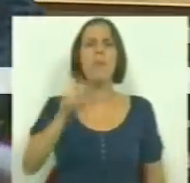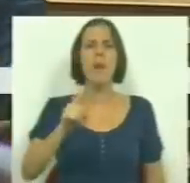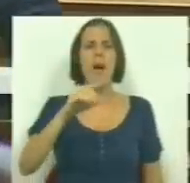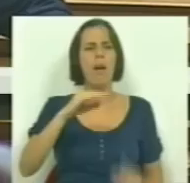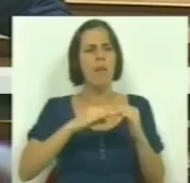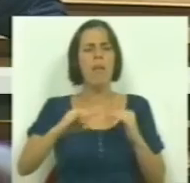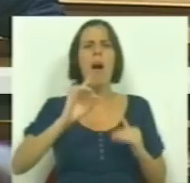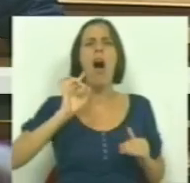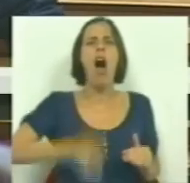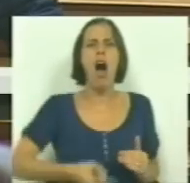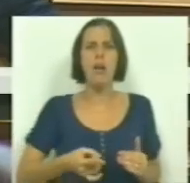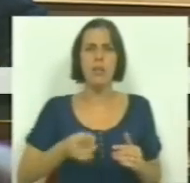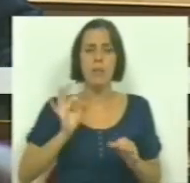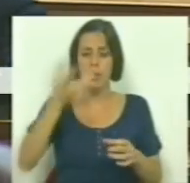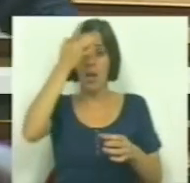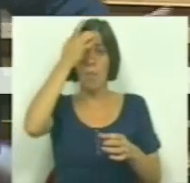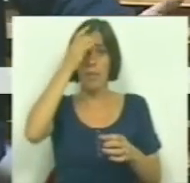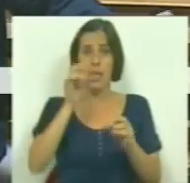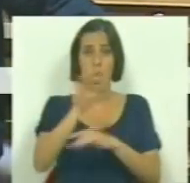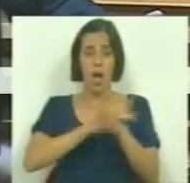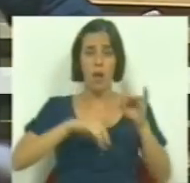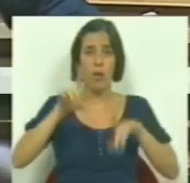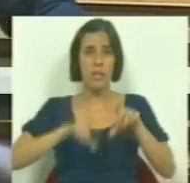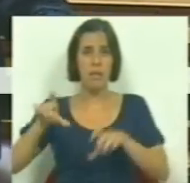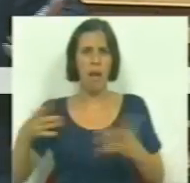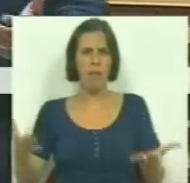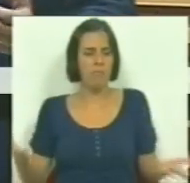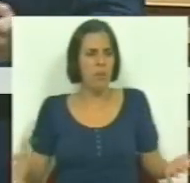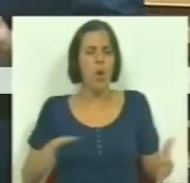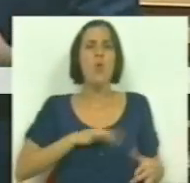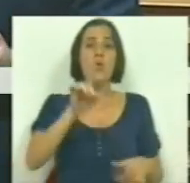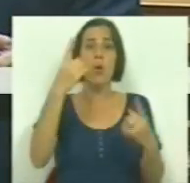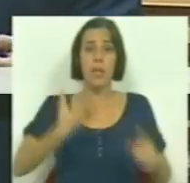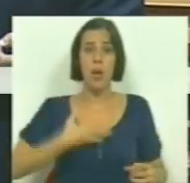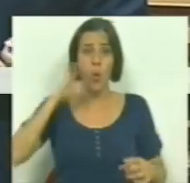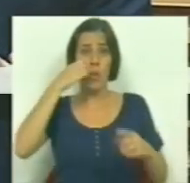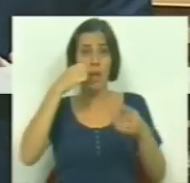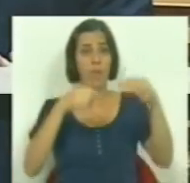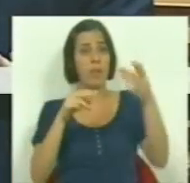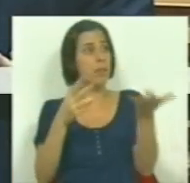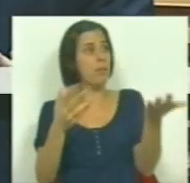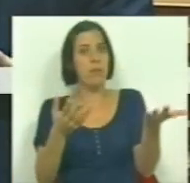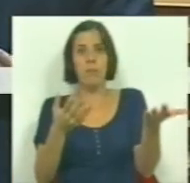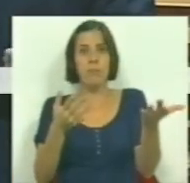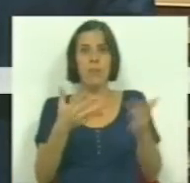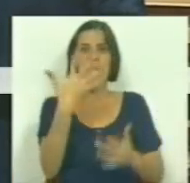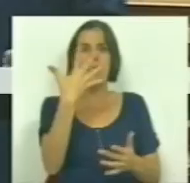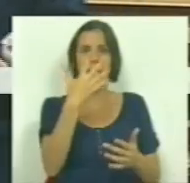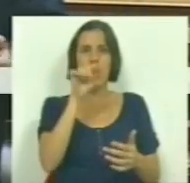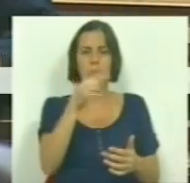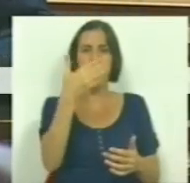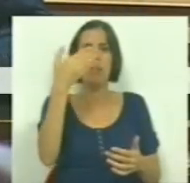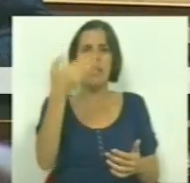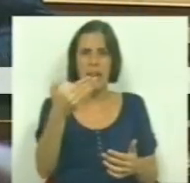sustentabilidade é esta que depende de um parecer do Eurostat? Então os senhores têm o déficit pendurado de 5 para 5